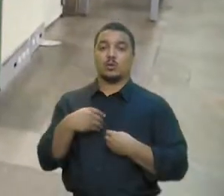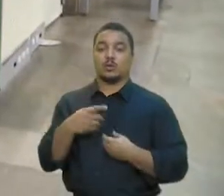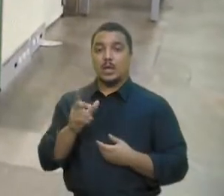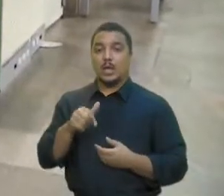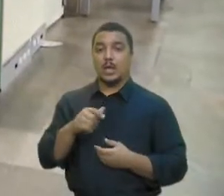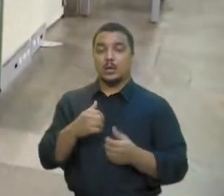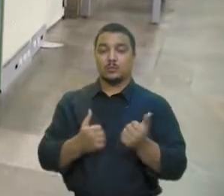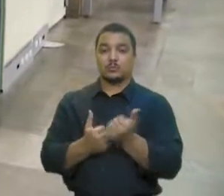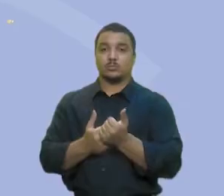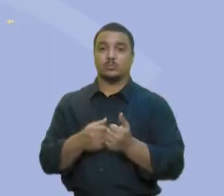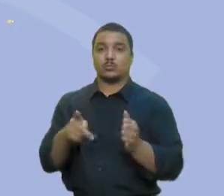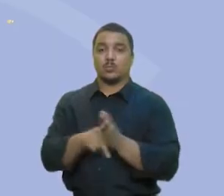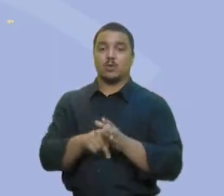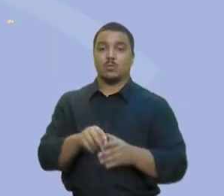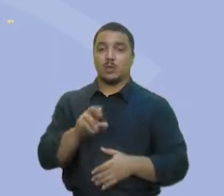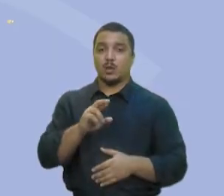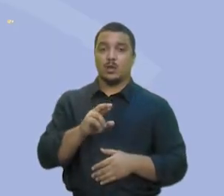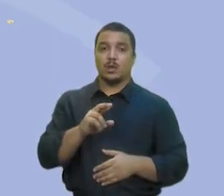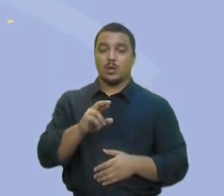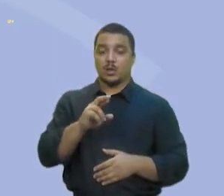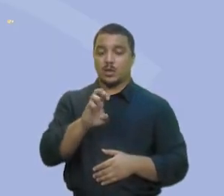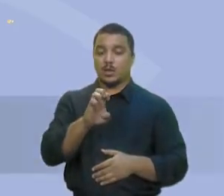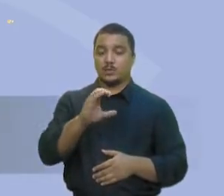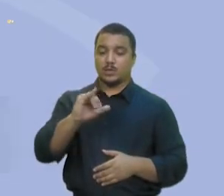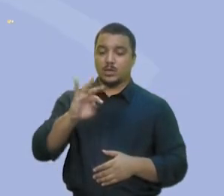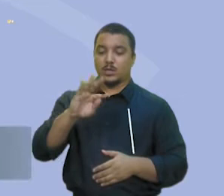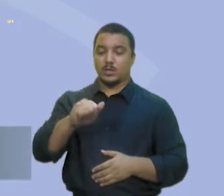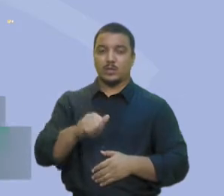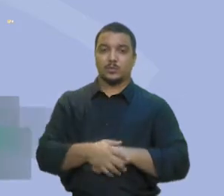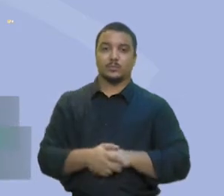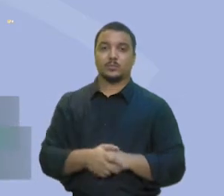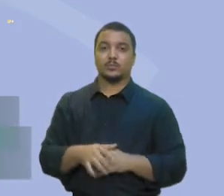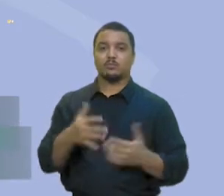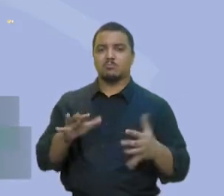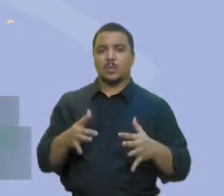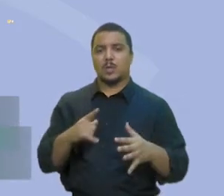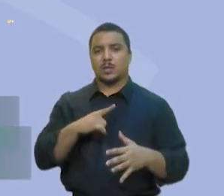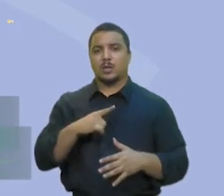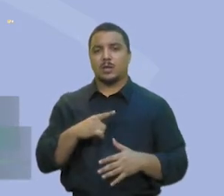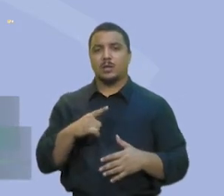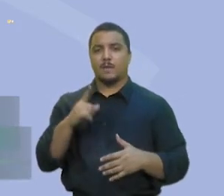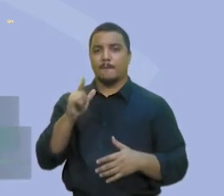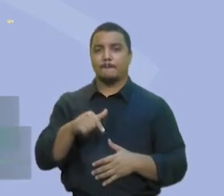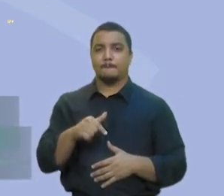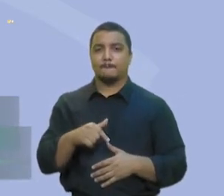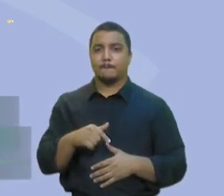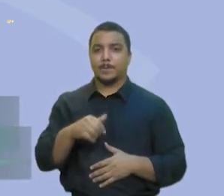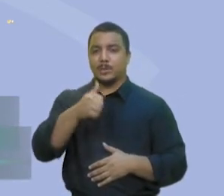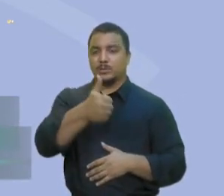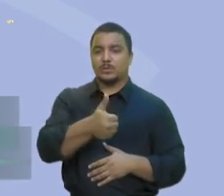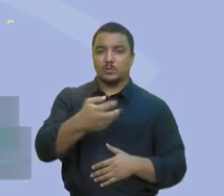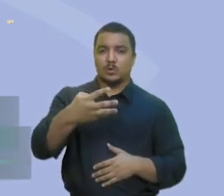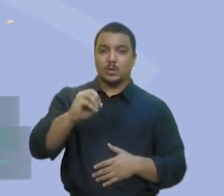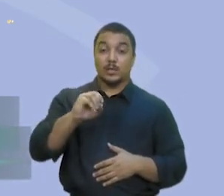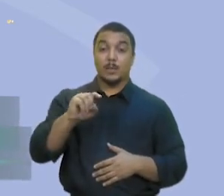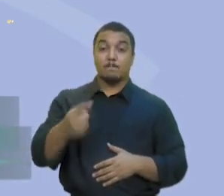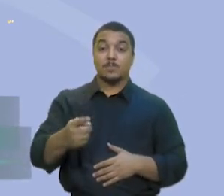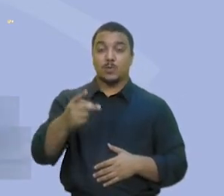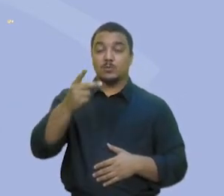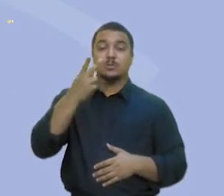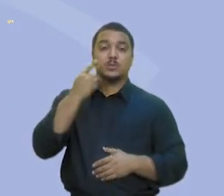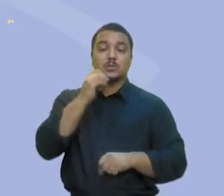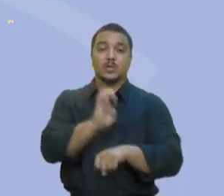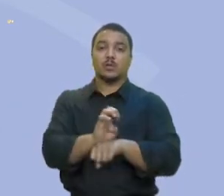imprensa da Receita Federal. Nós temos aí cerca de 140 mil cearenses faltando